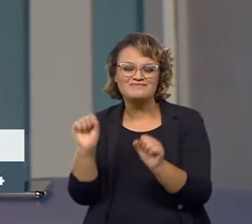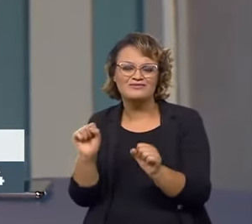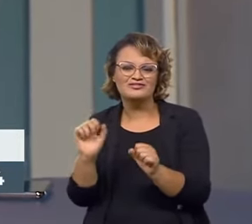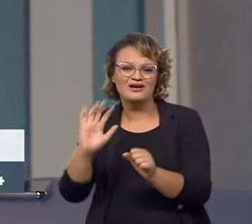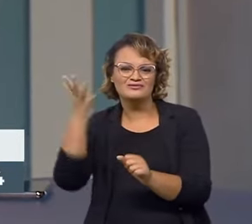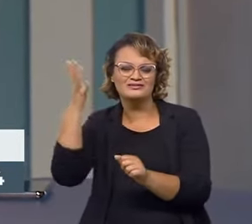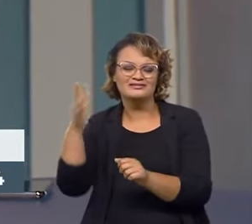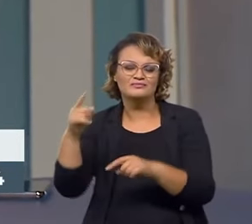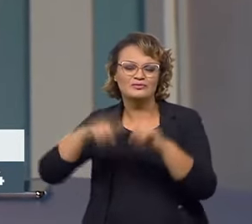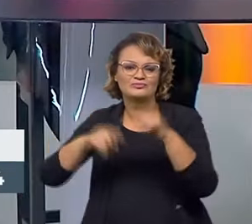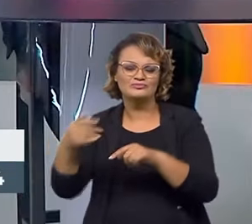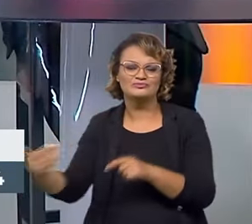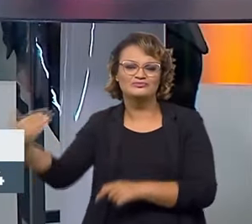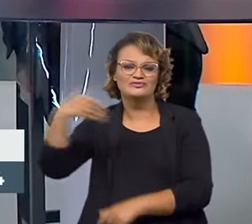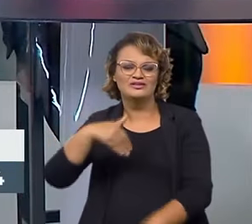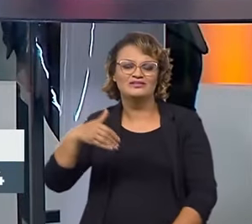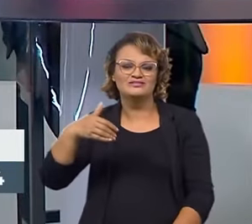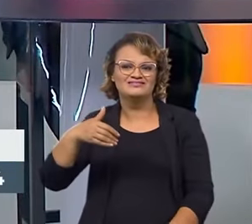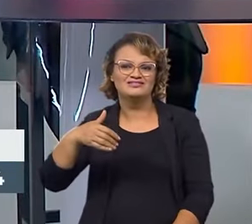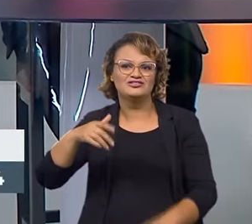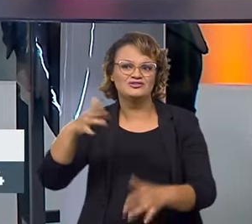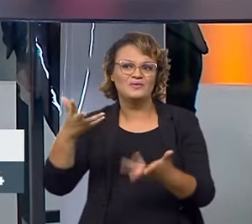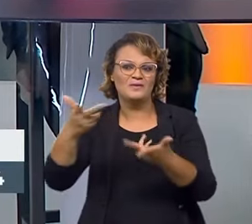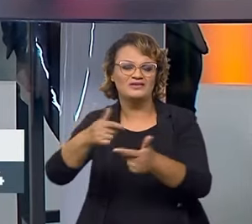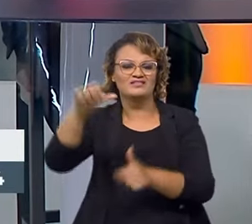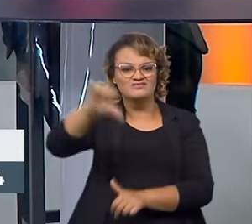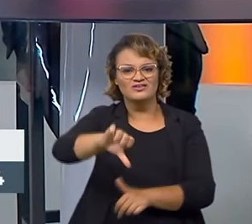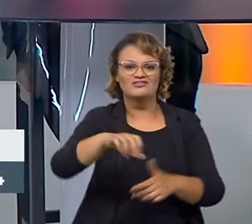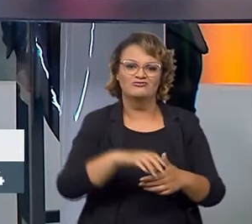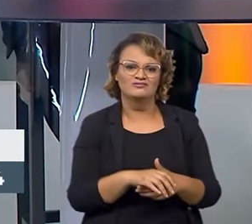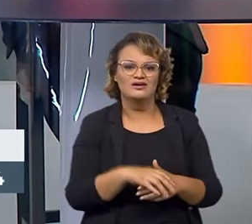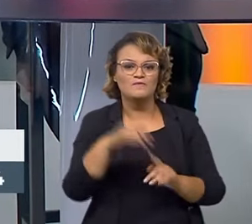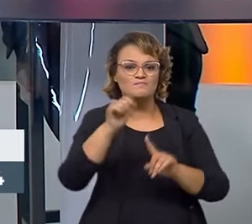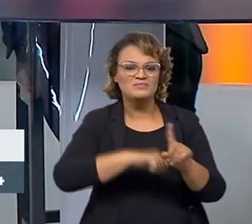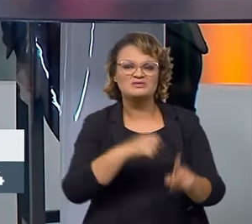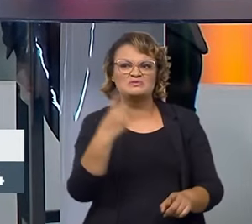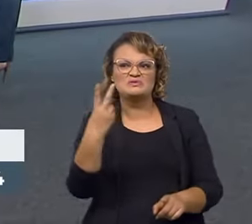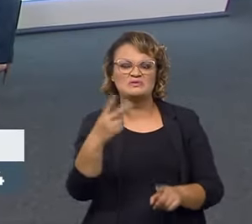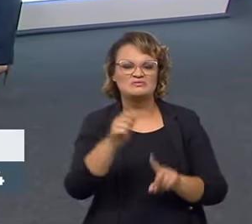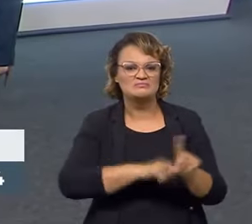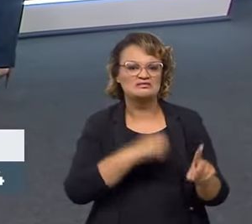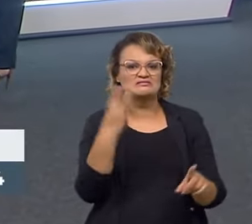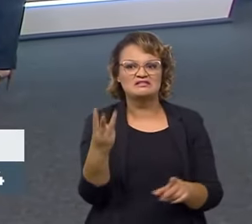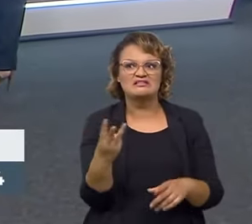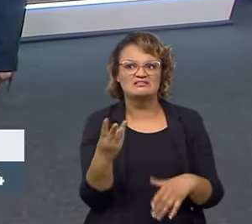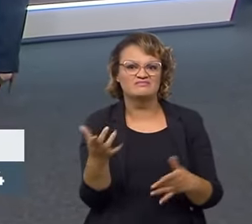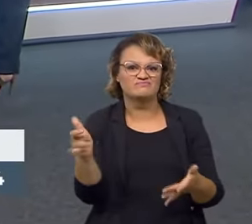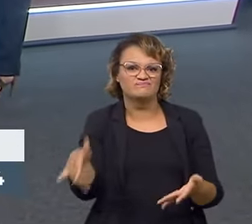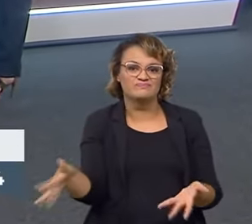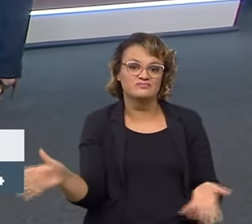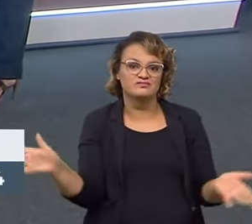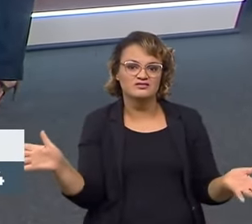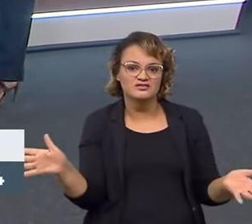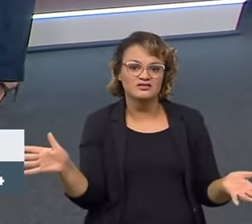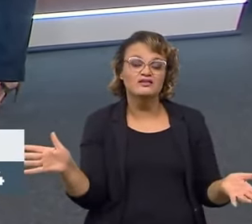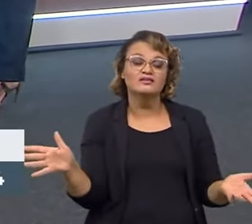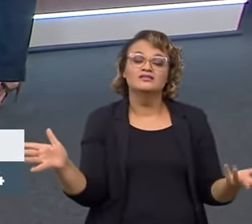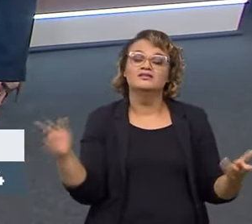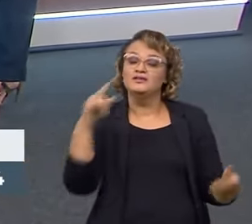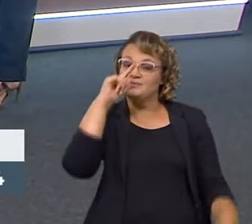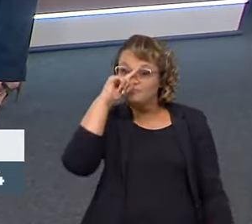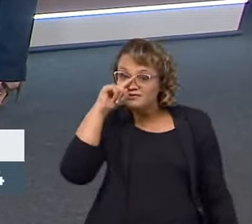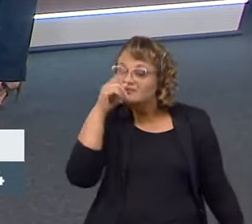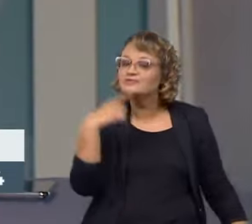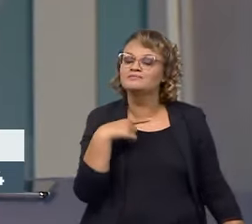muita baixa qualidade que são feitos praticamente para depois de dois, três meses parar de funcionar. E isso gerando o risco,